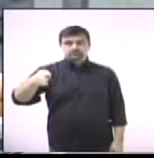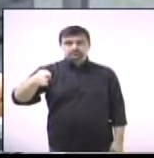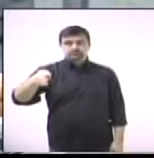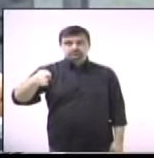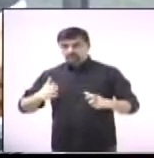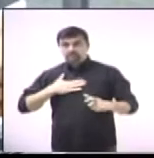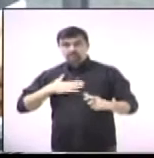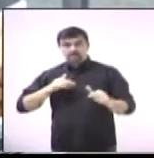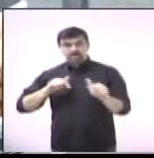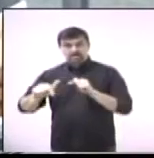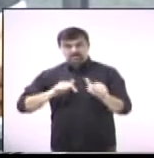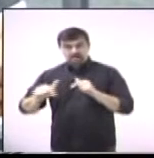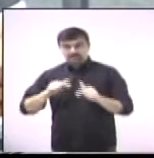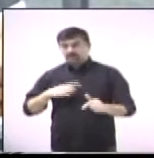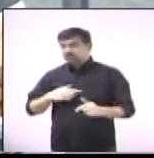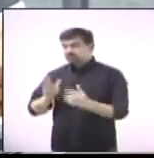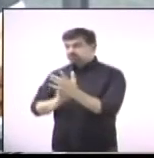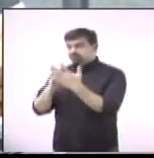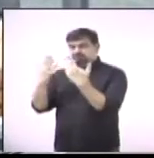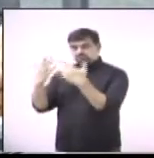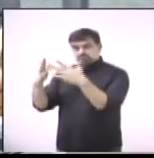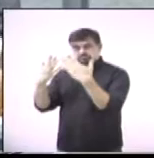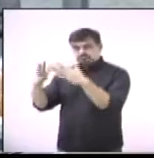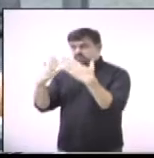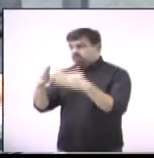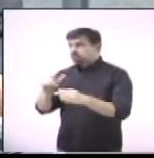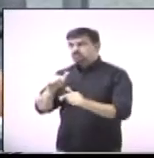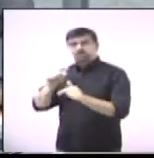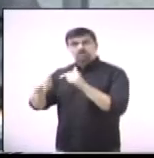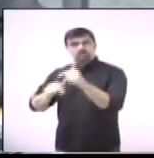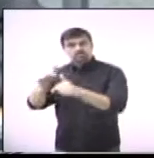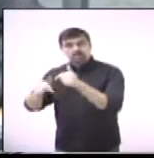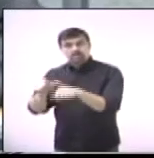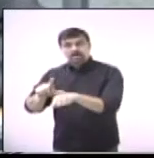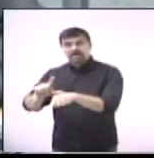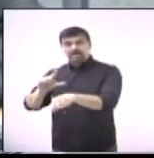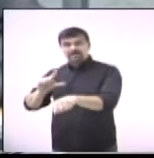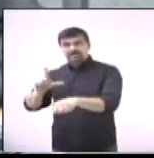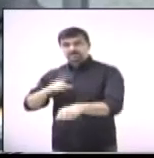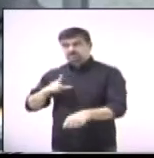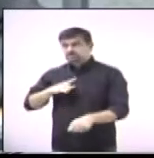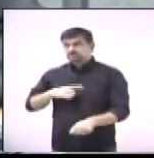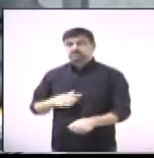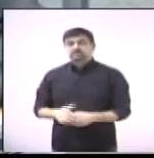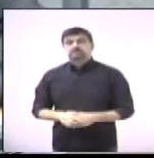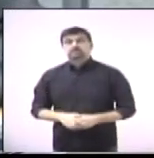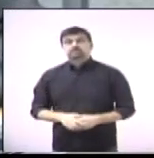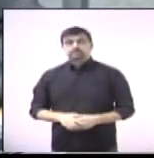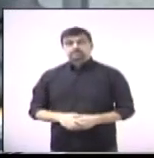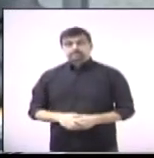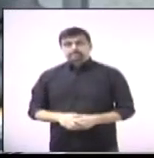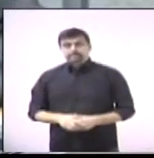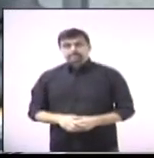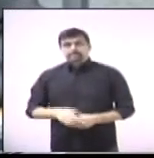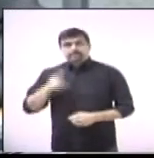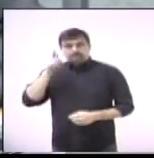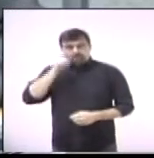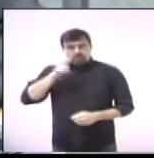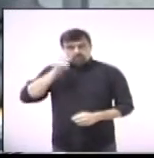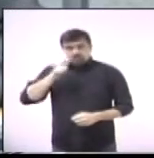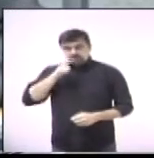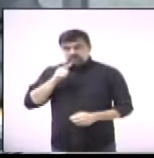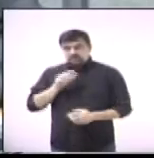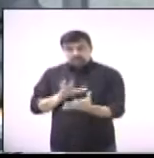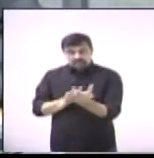gabinete e tenho elogiado o serviço, que dizem que antes de acontecer a desclassificação eles são